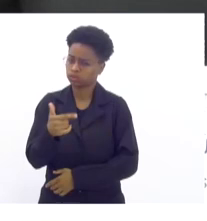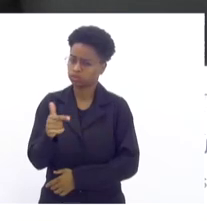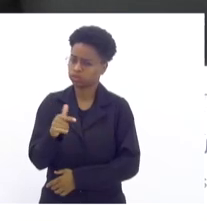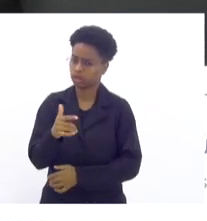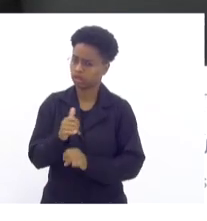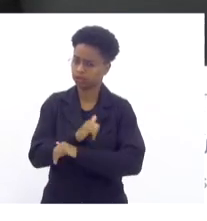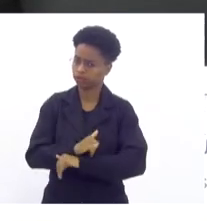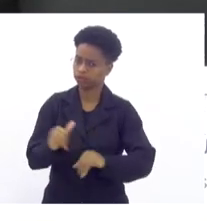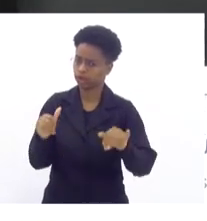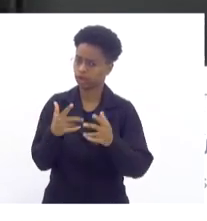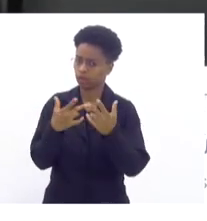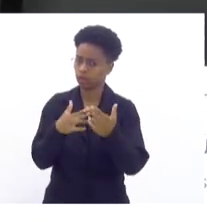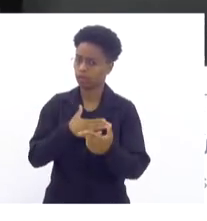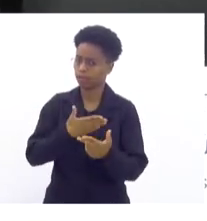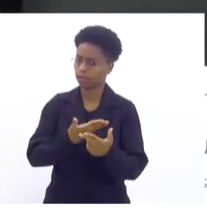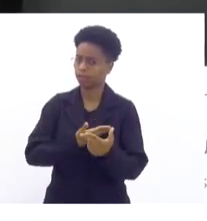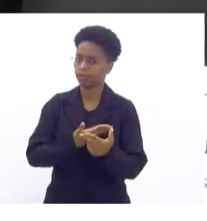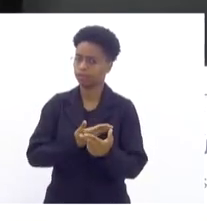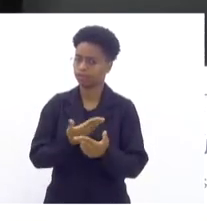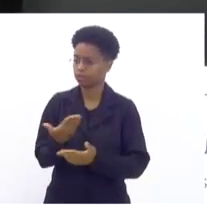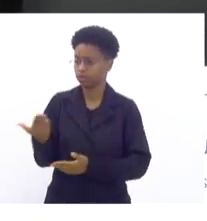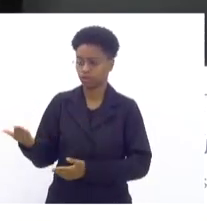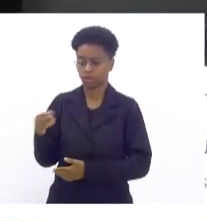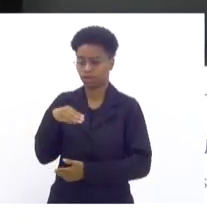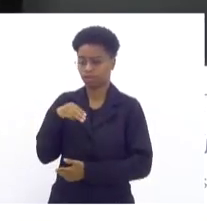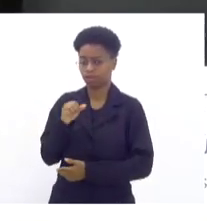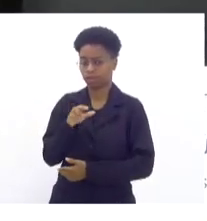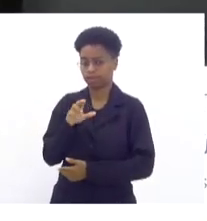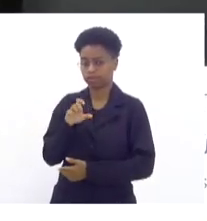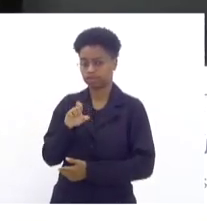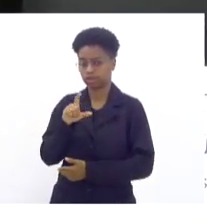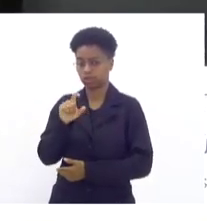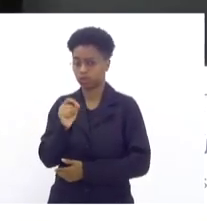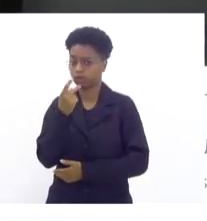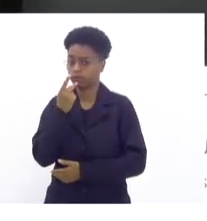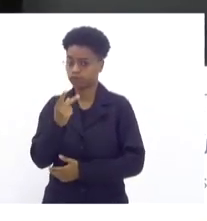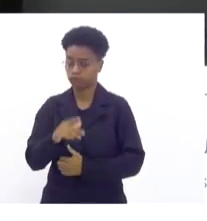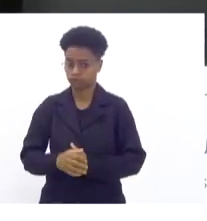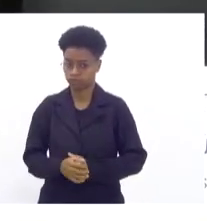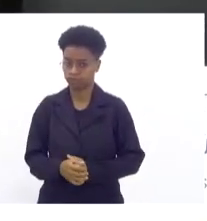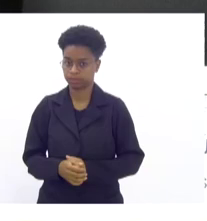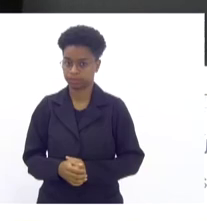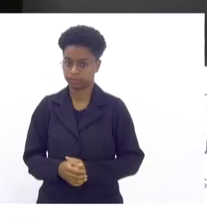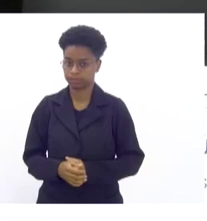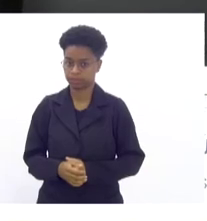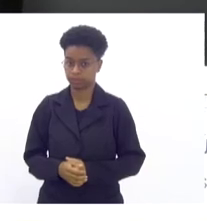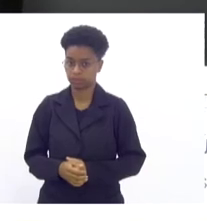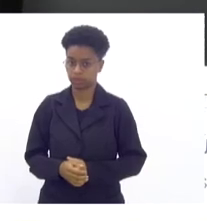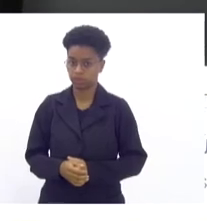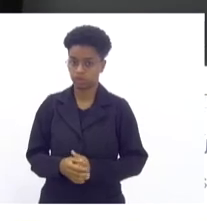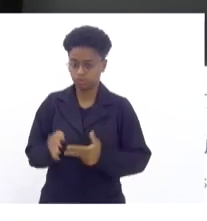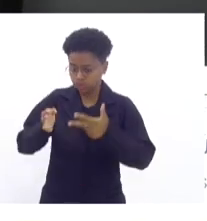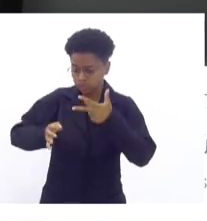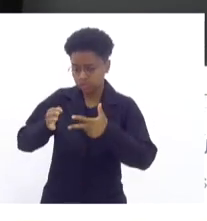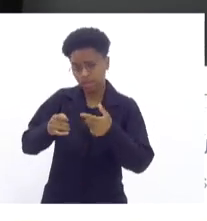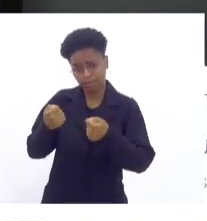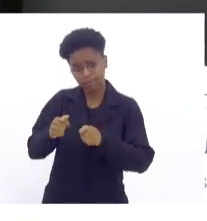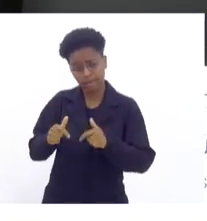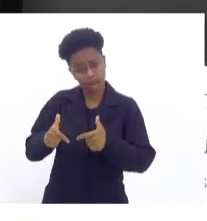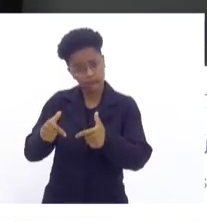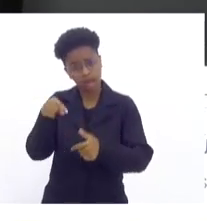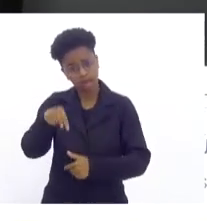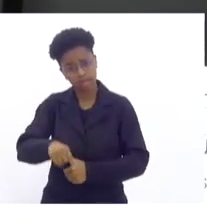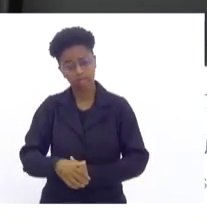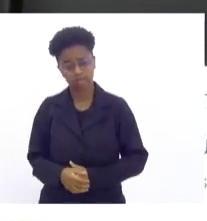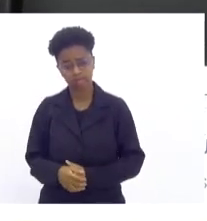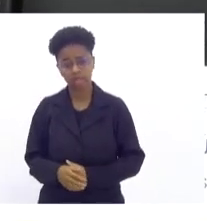meu amigo aqui, companheiro aqui, Marcelo Dino, falou, o judiciário tem que vir aqui, tem